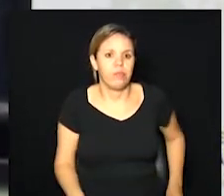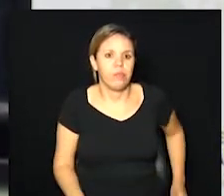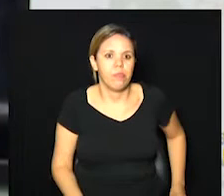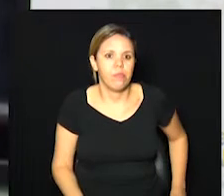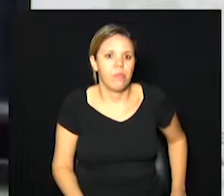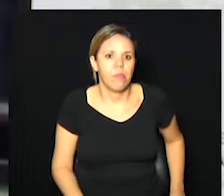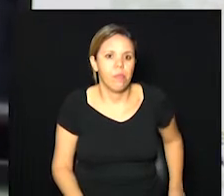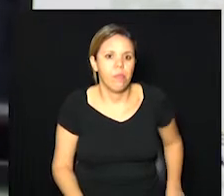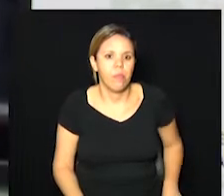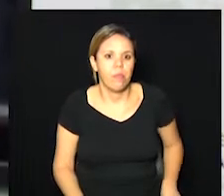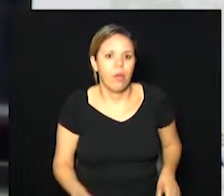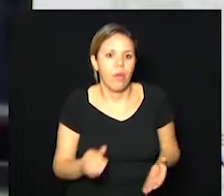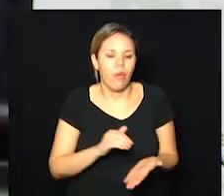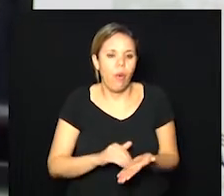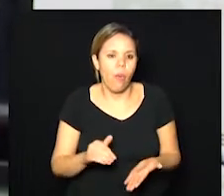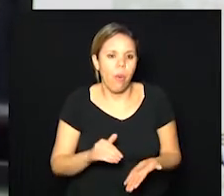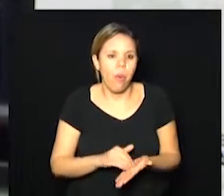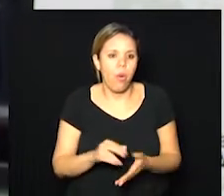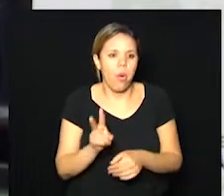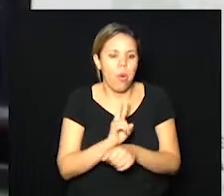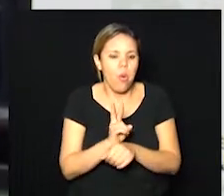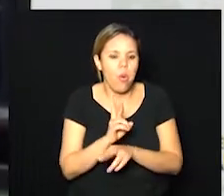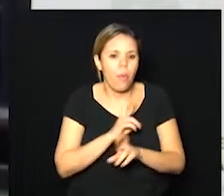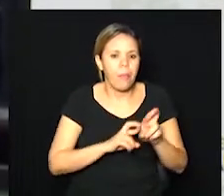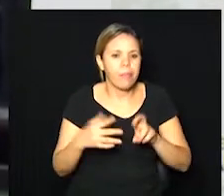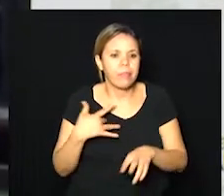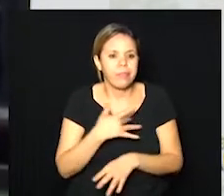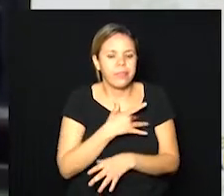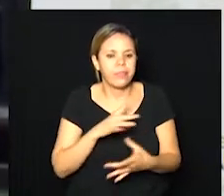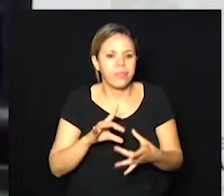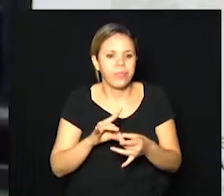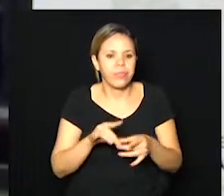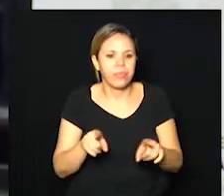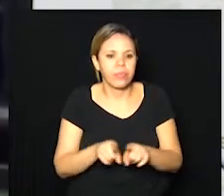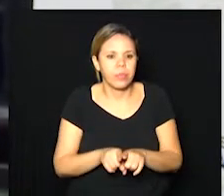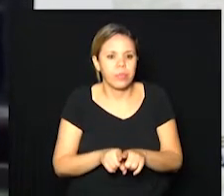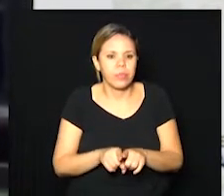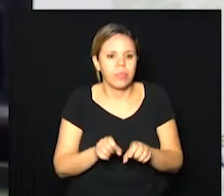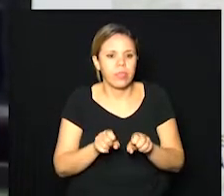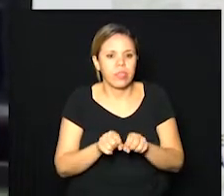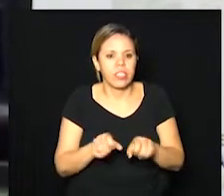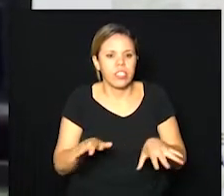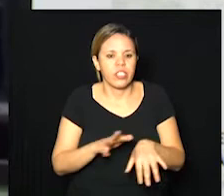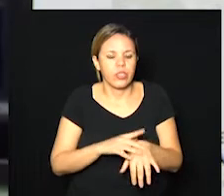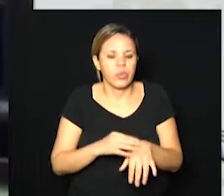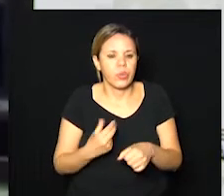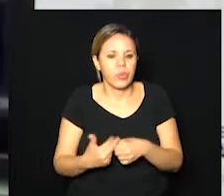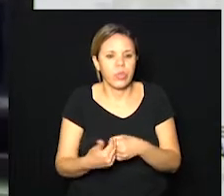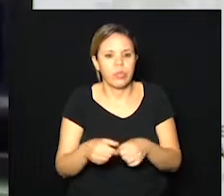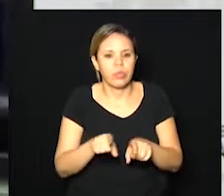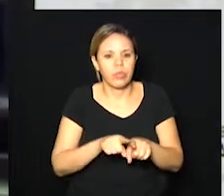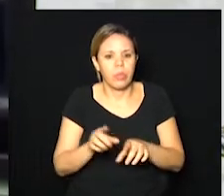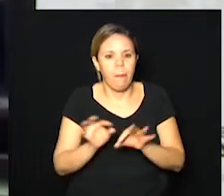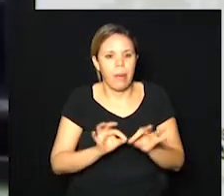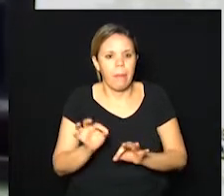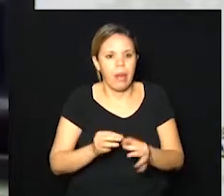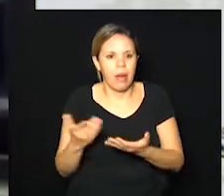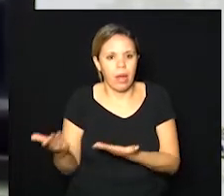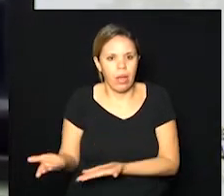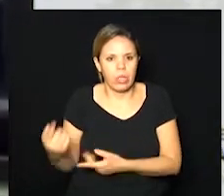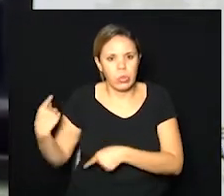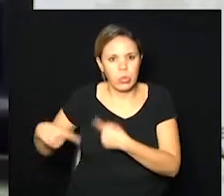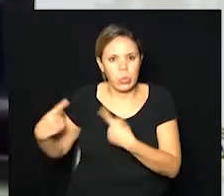o Departamento de Vigilância e Saúde, junto com o Departamento de Saúde Coletiva, a Epidemiologia da Unicamp, prepararam, nós